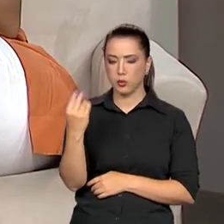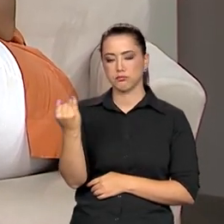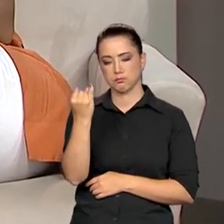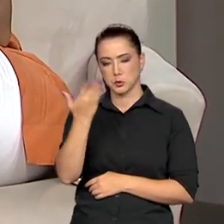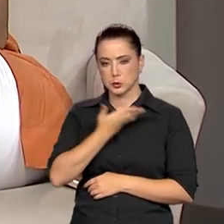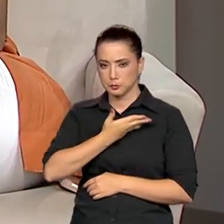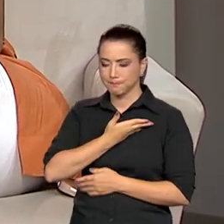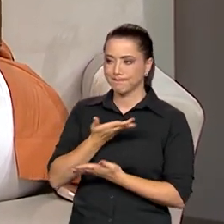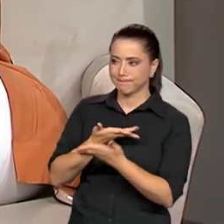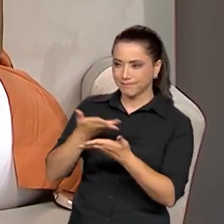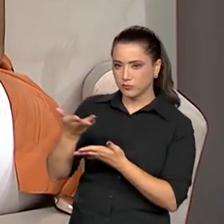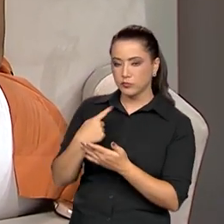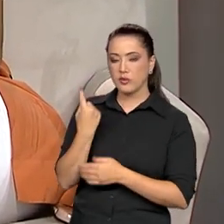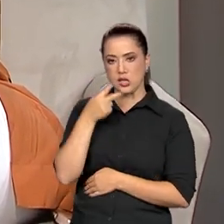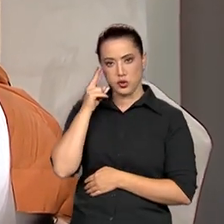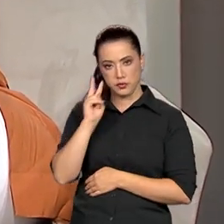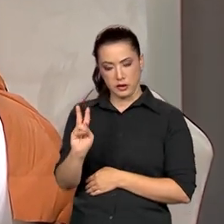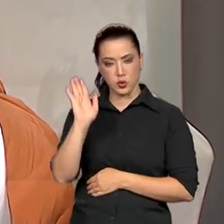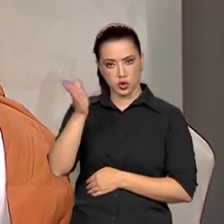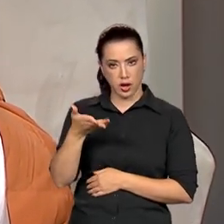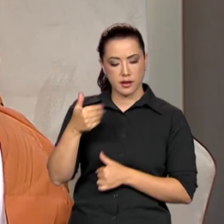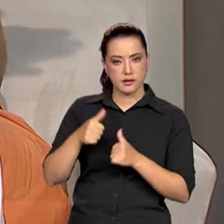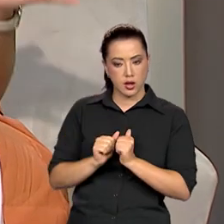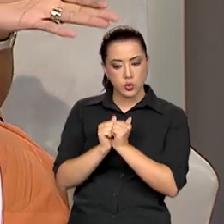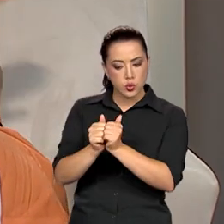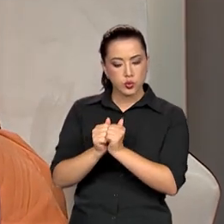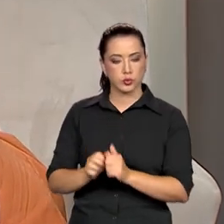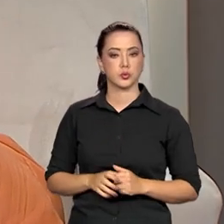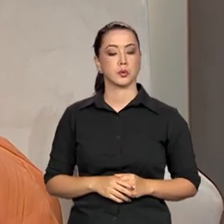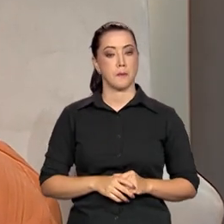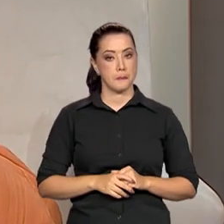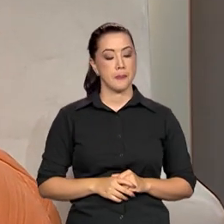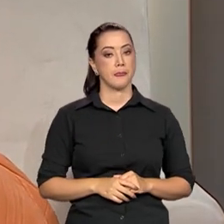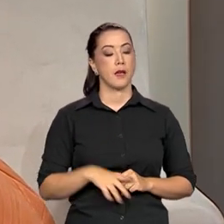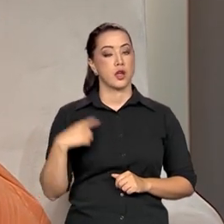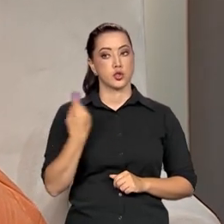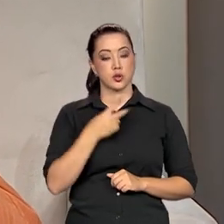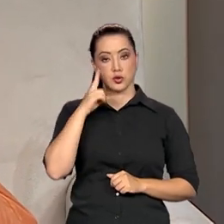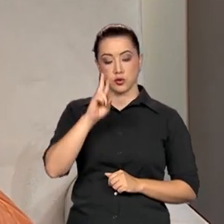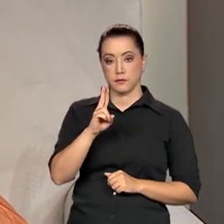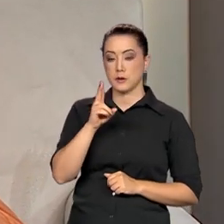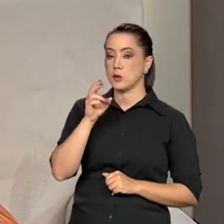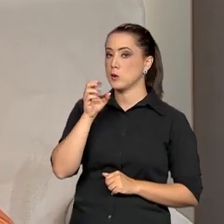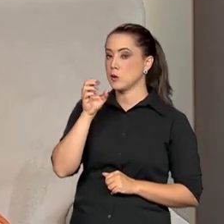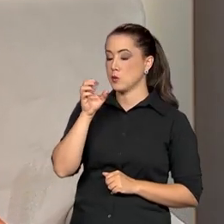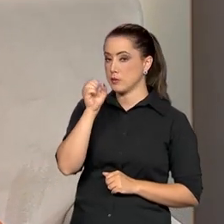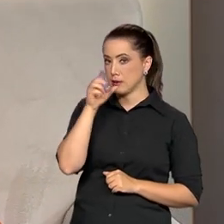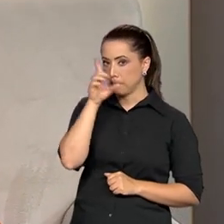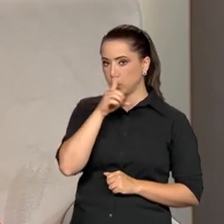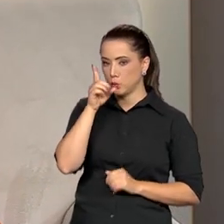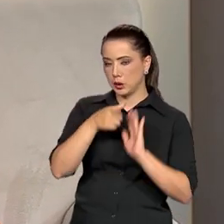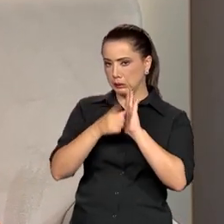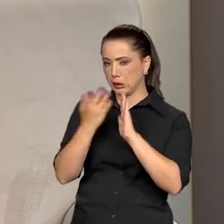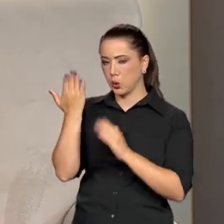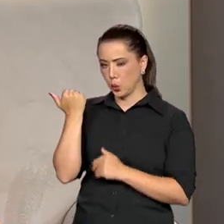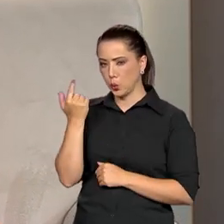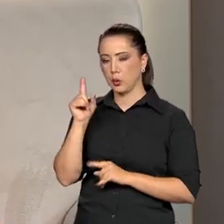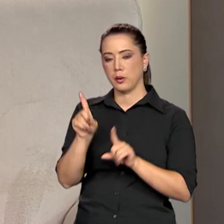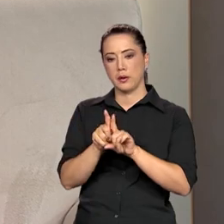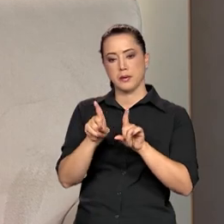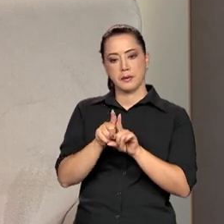A gente está acompanhando, já se colocou à disposição. Nós vimos, inclusive, que agora no último final de semana a Sheila esteve visitando